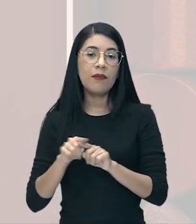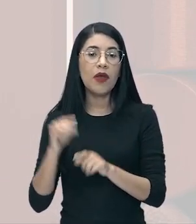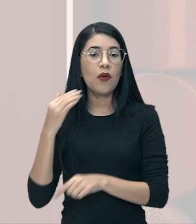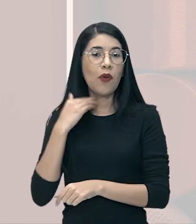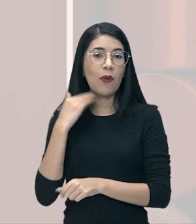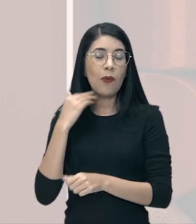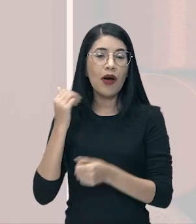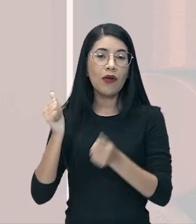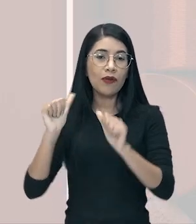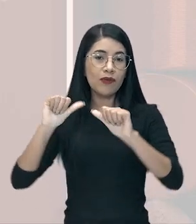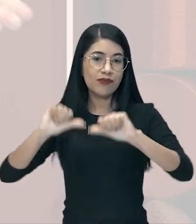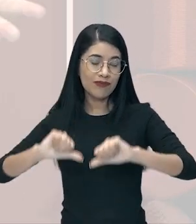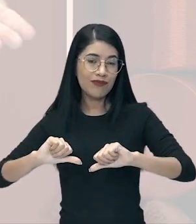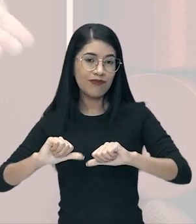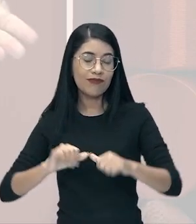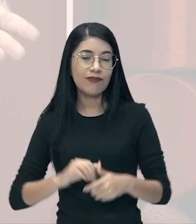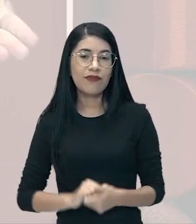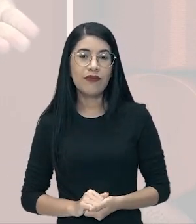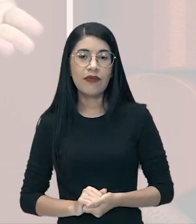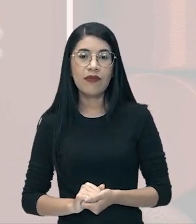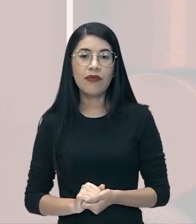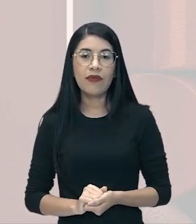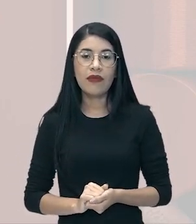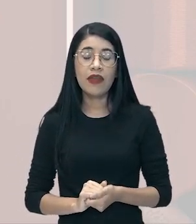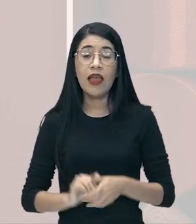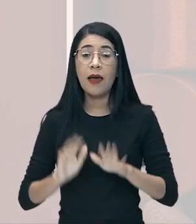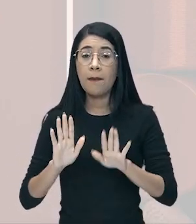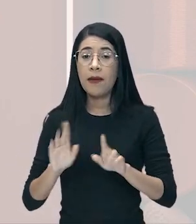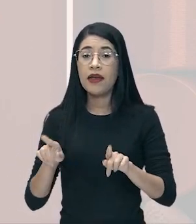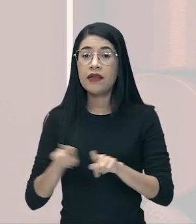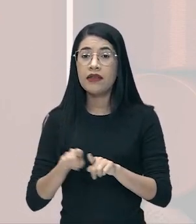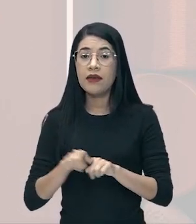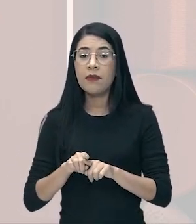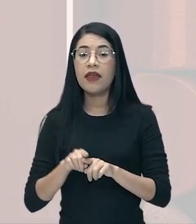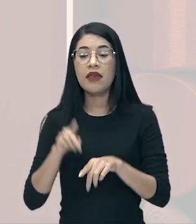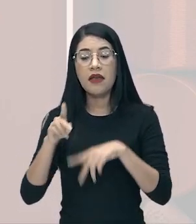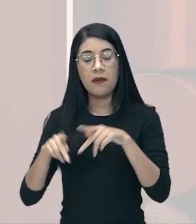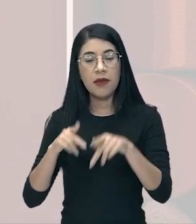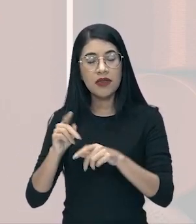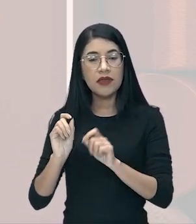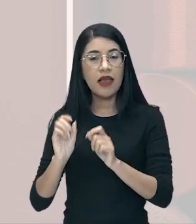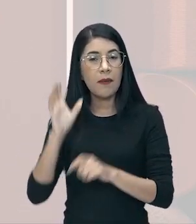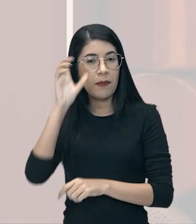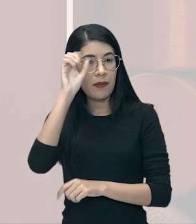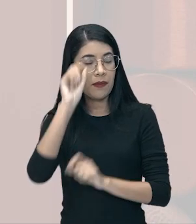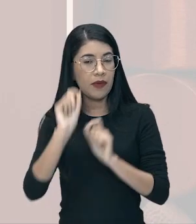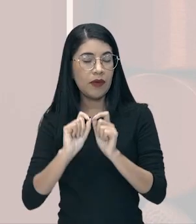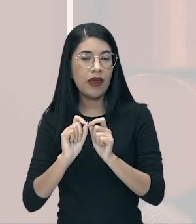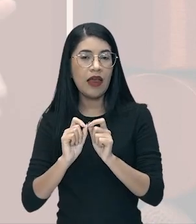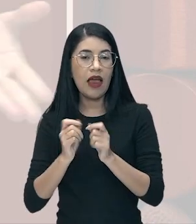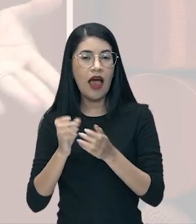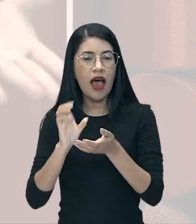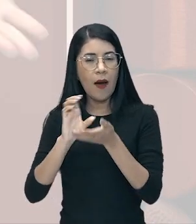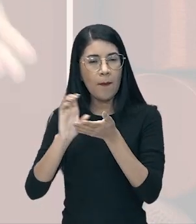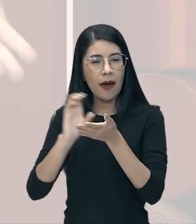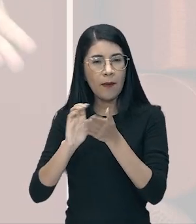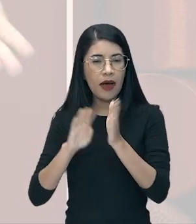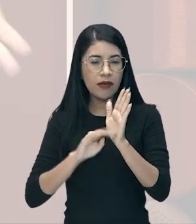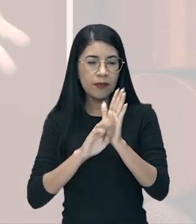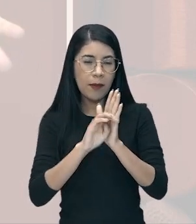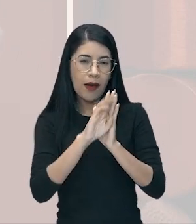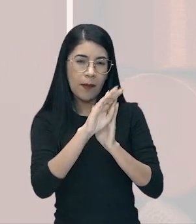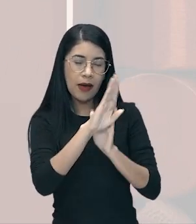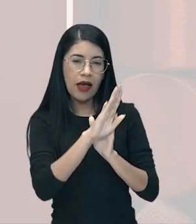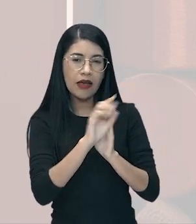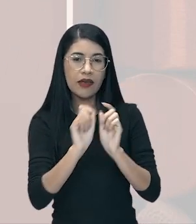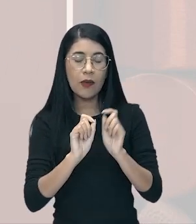bancos. Mas naquele momento, o americano também aprendeu a investir na Bolsa de valores que é nada mais do que